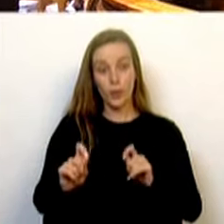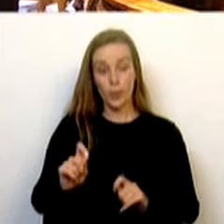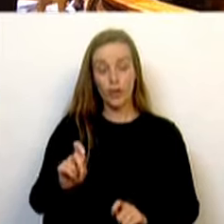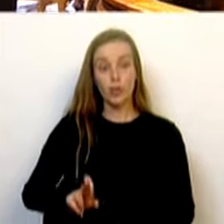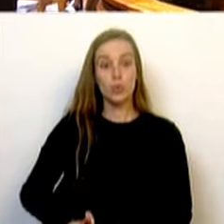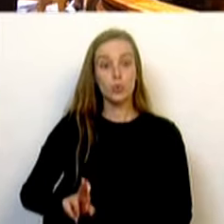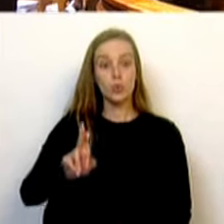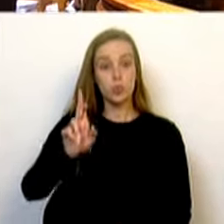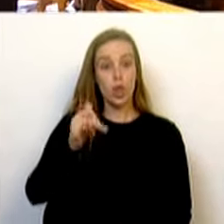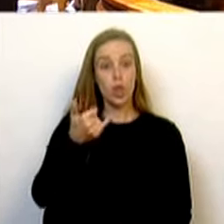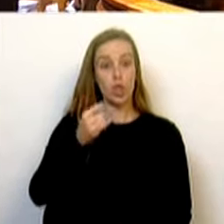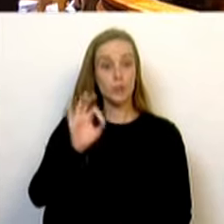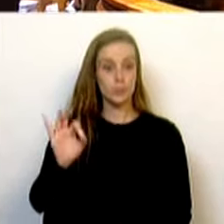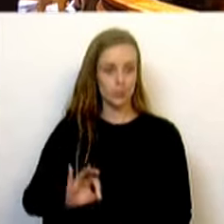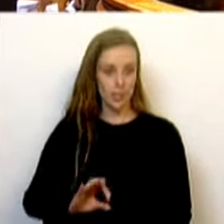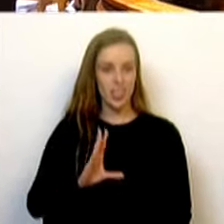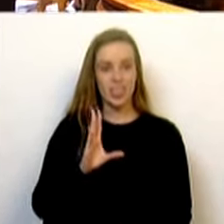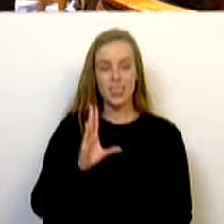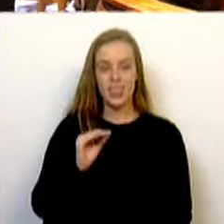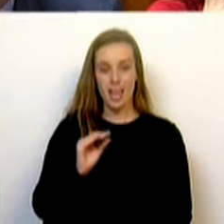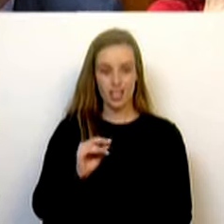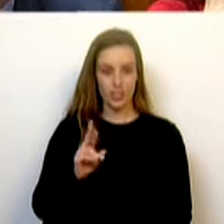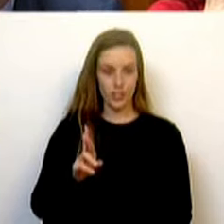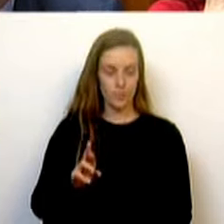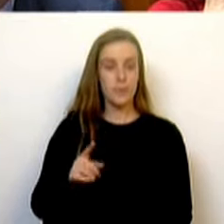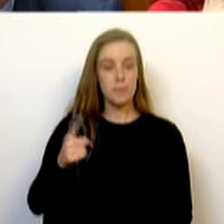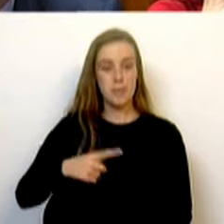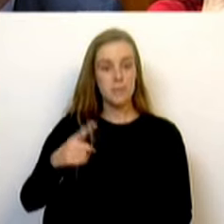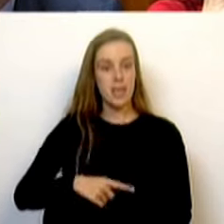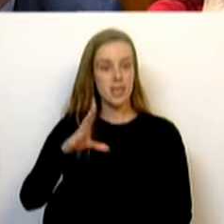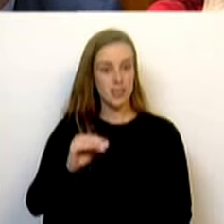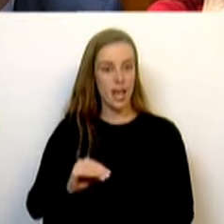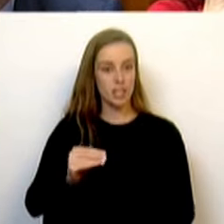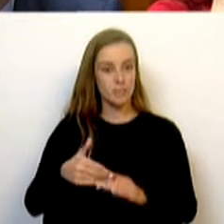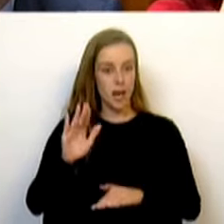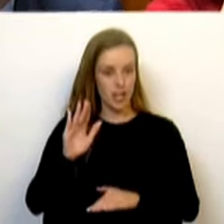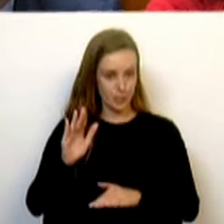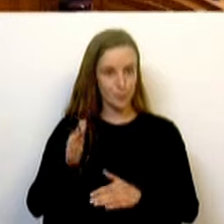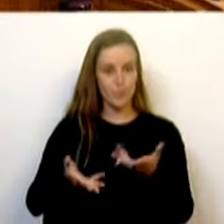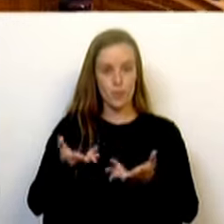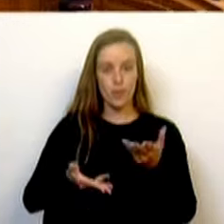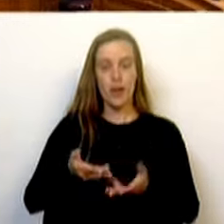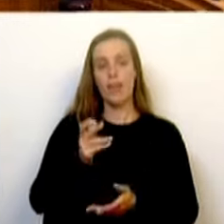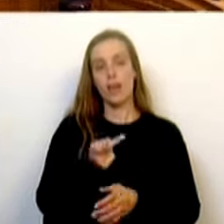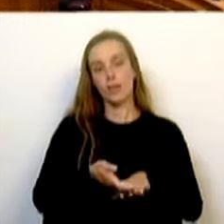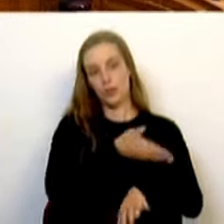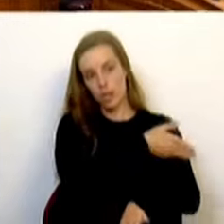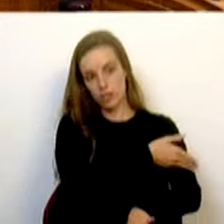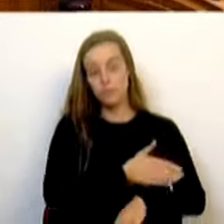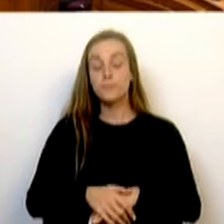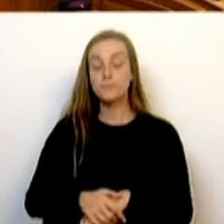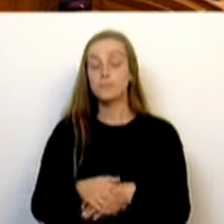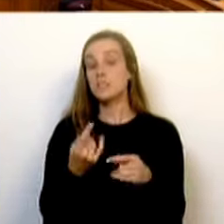2%, ou seja, 10 vezes mais do que nos 15 anos anteriores. A diferença